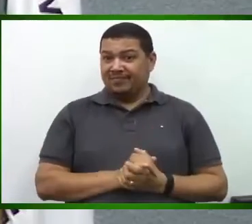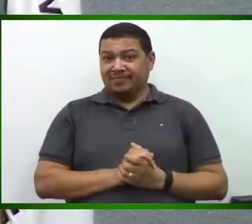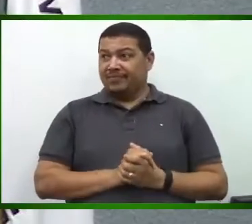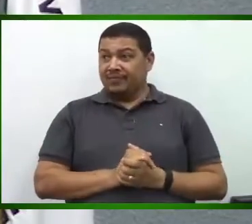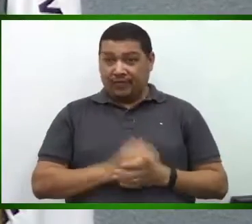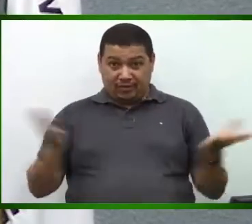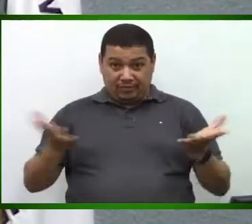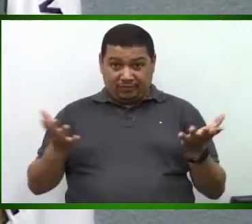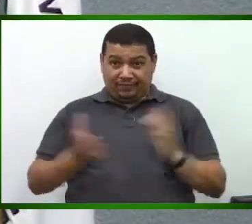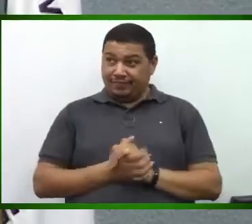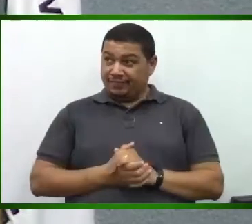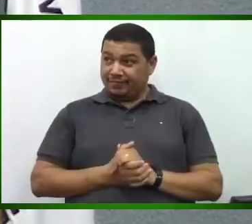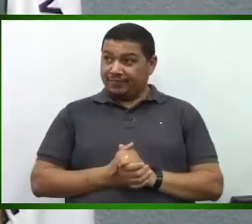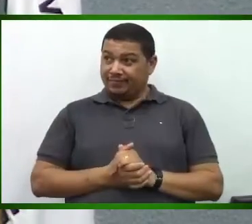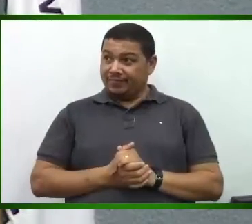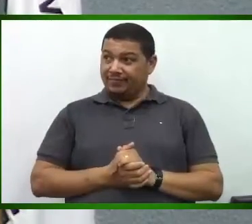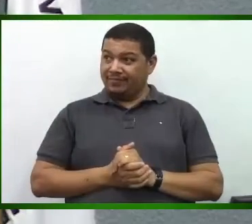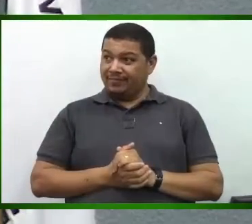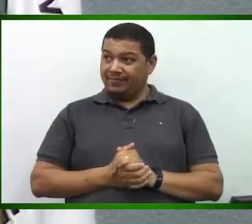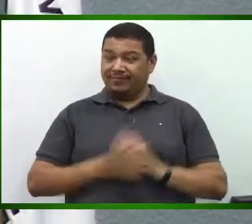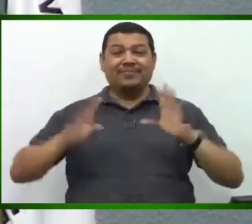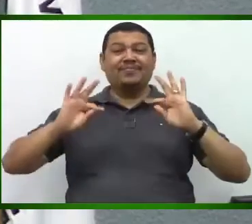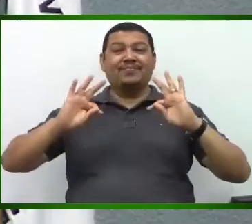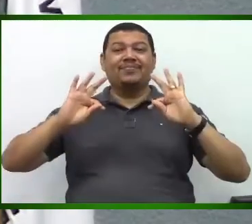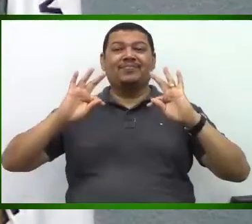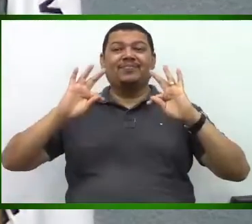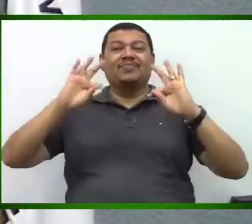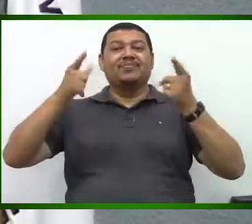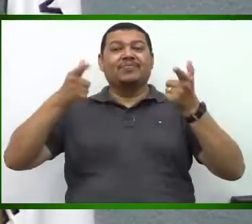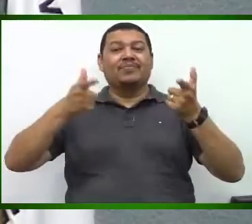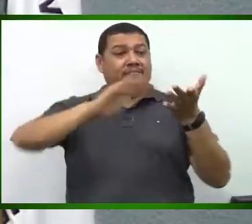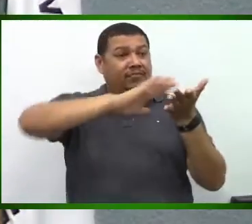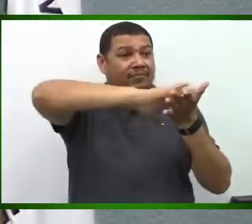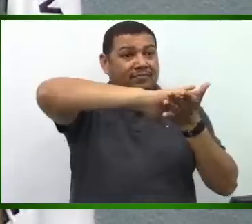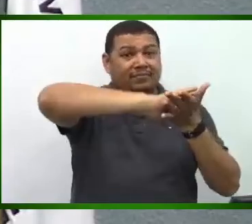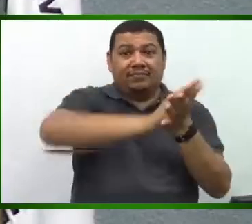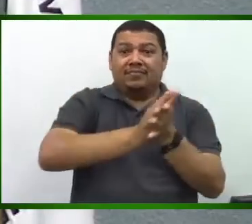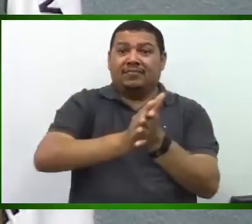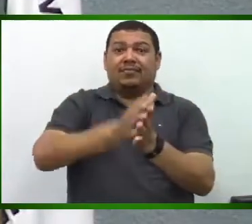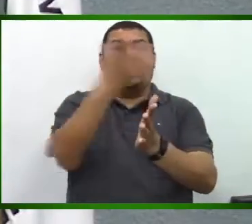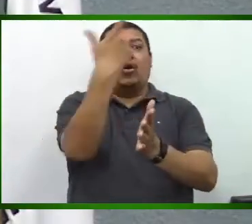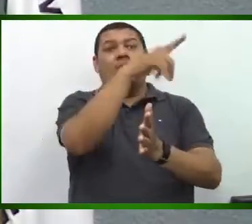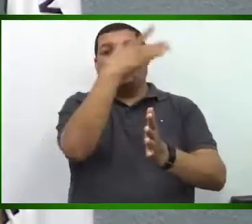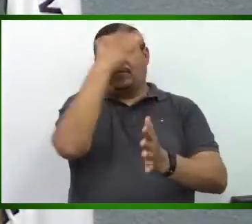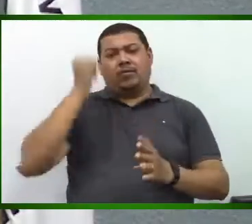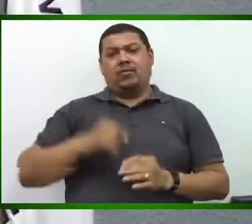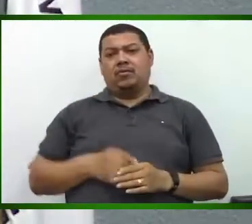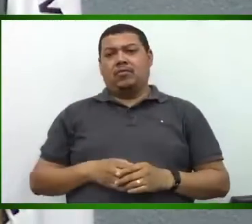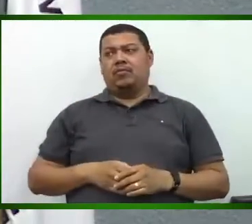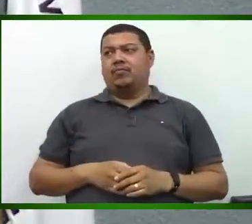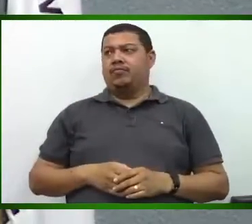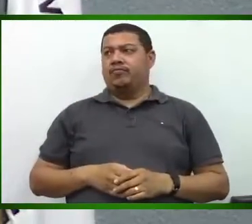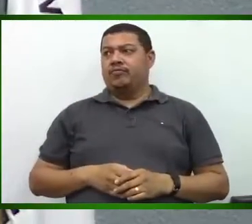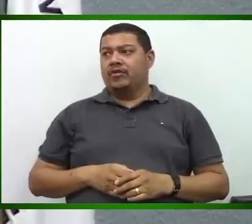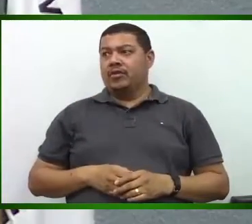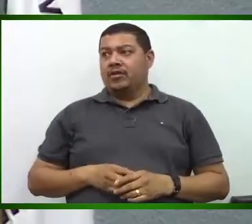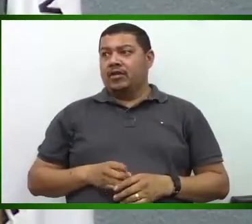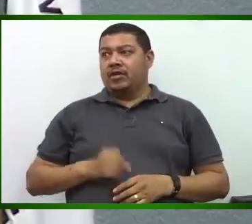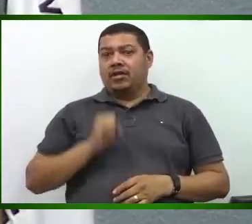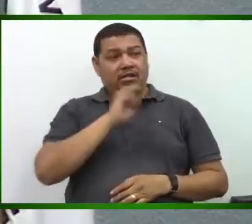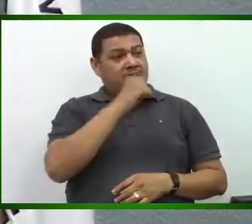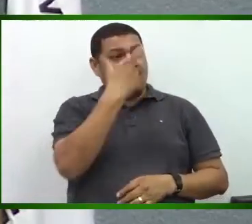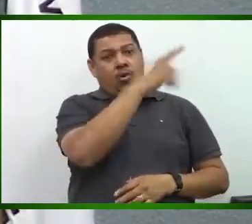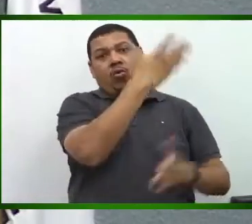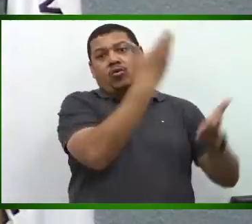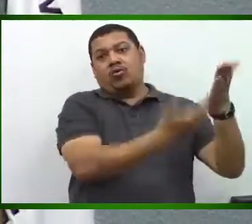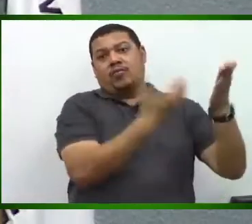Hoje, tudo para prejudicar alguém. Não importa quem está sendo